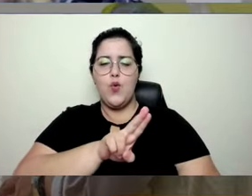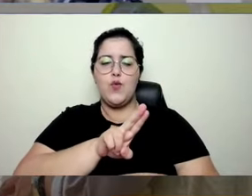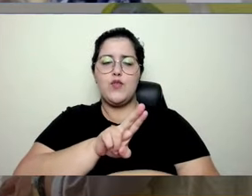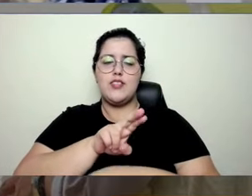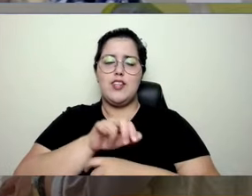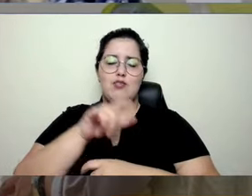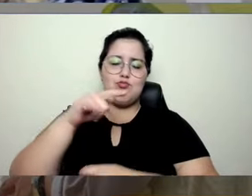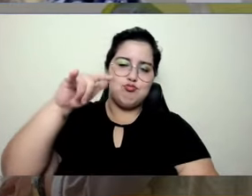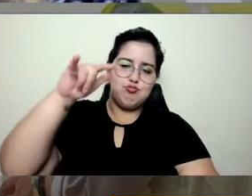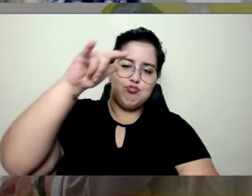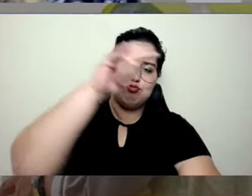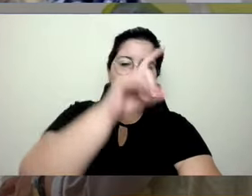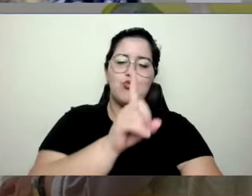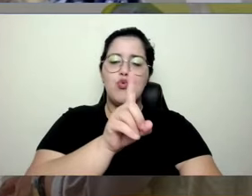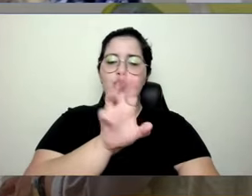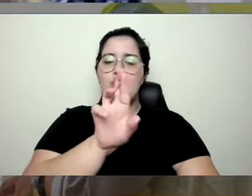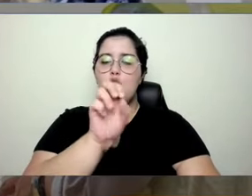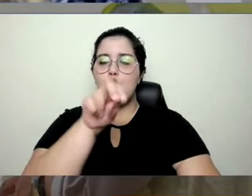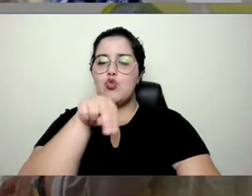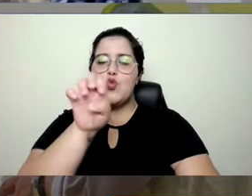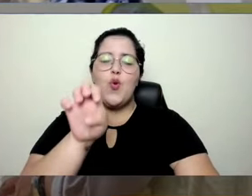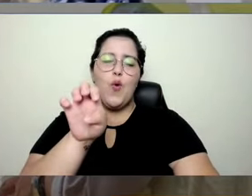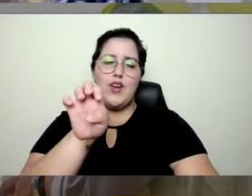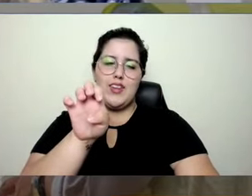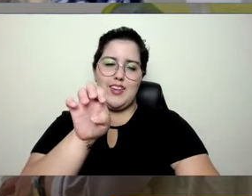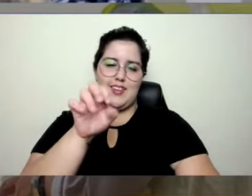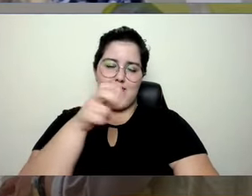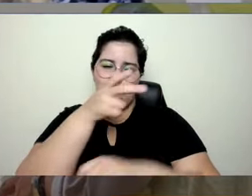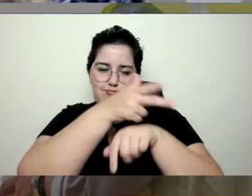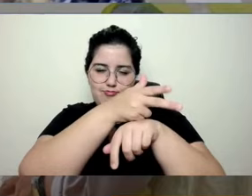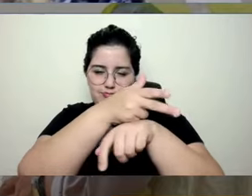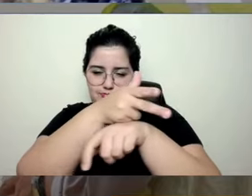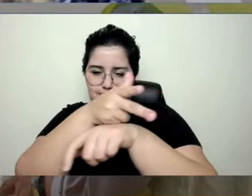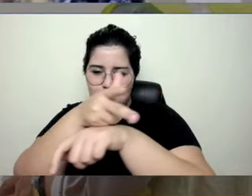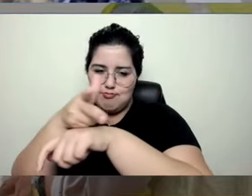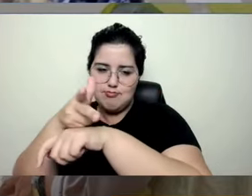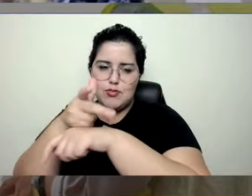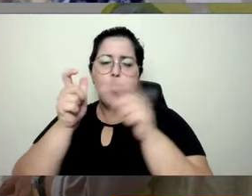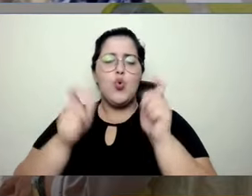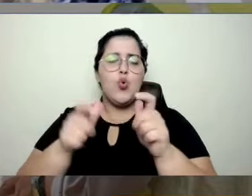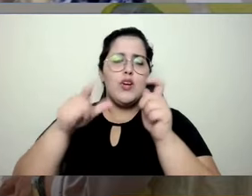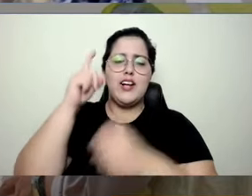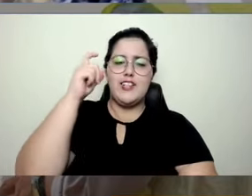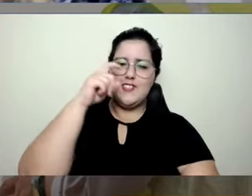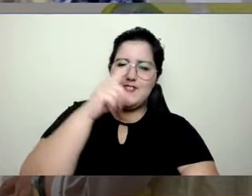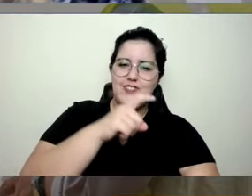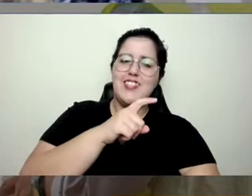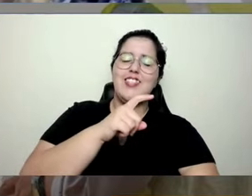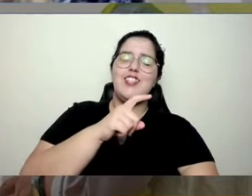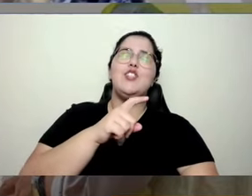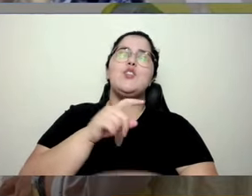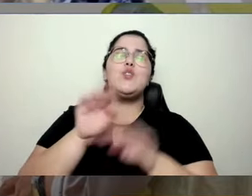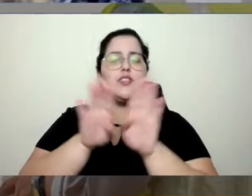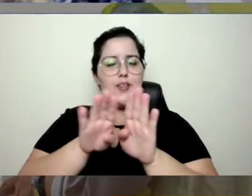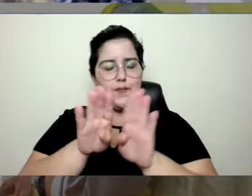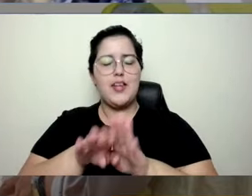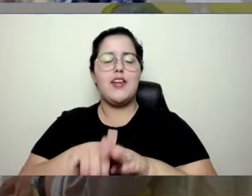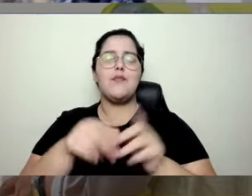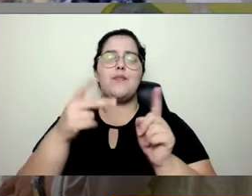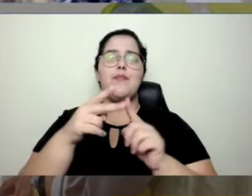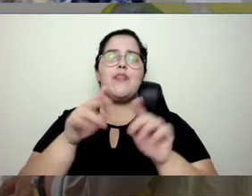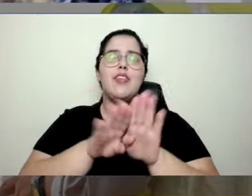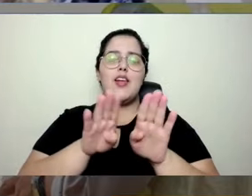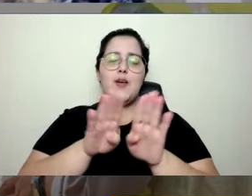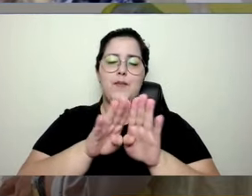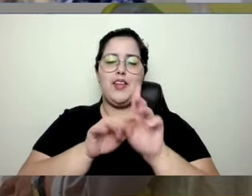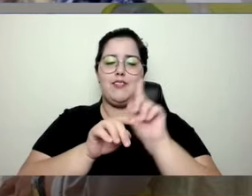produtos, monitoramentos ambientais em locais de riscos, de difícil acesso. Veículos pesados, né? Na Vale,